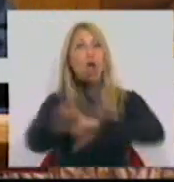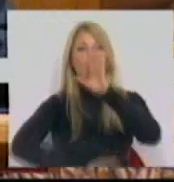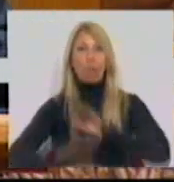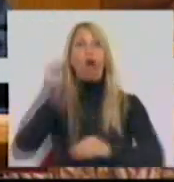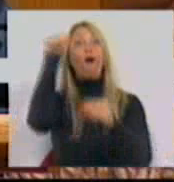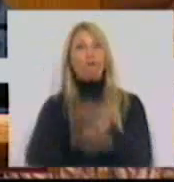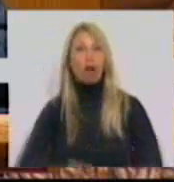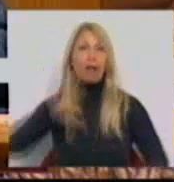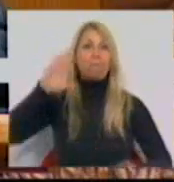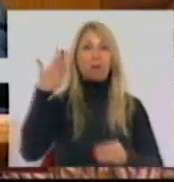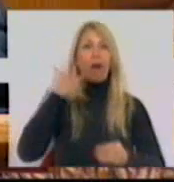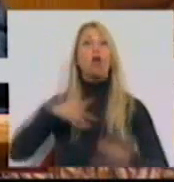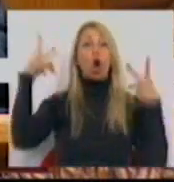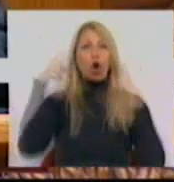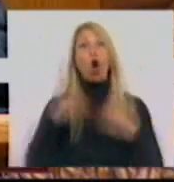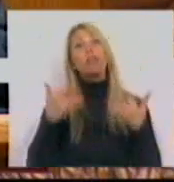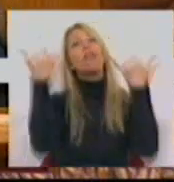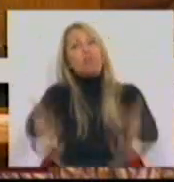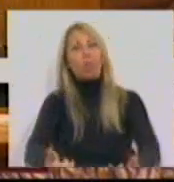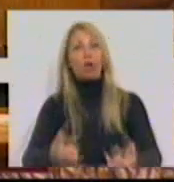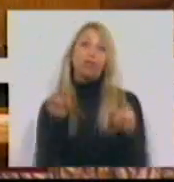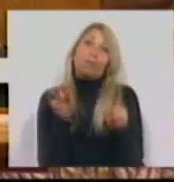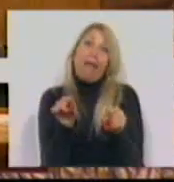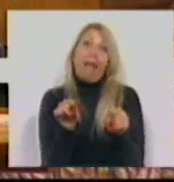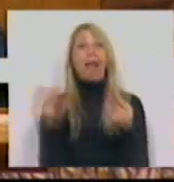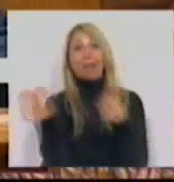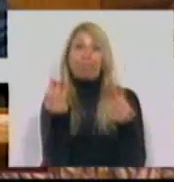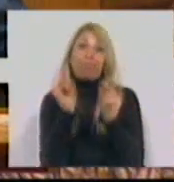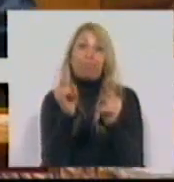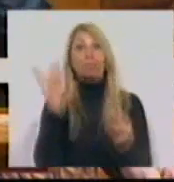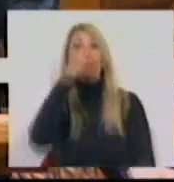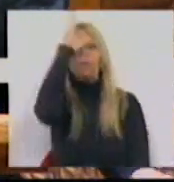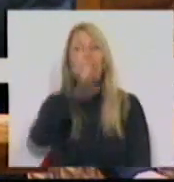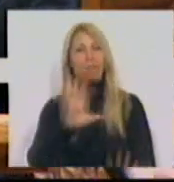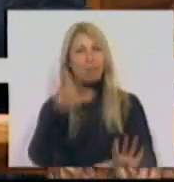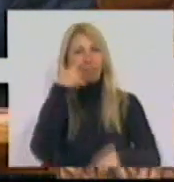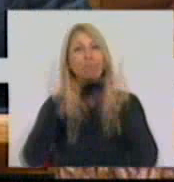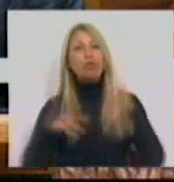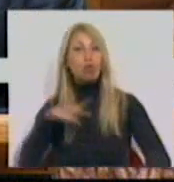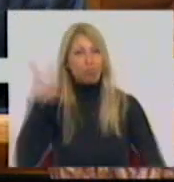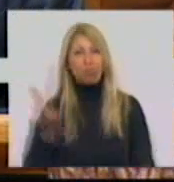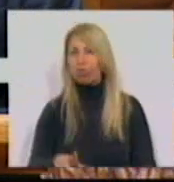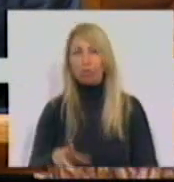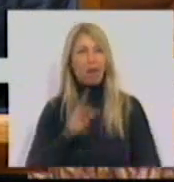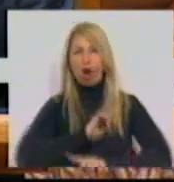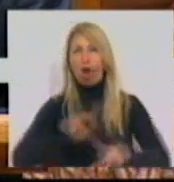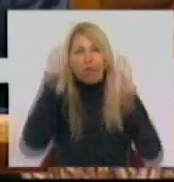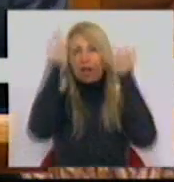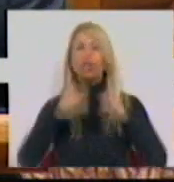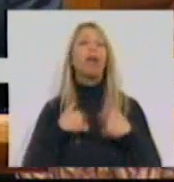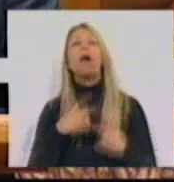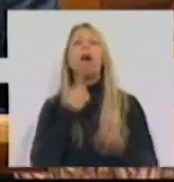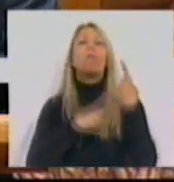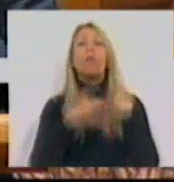corta depois é o lema do Primeiro-Ministro. Mas os portugueses não se deixarão enganar. Perguntem aos 827 mil